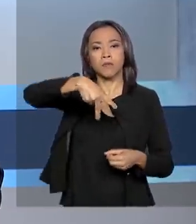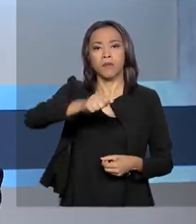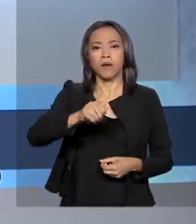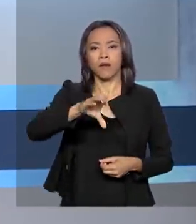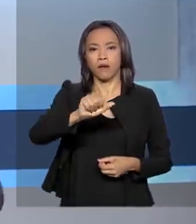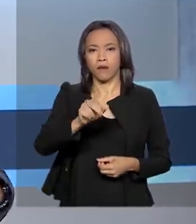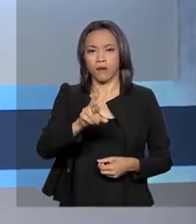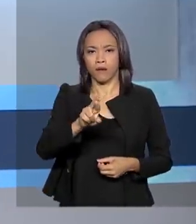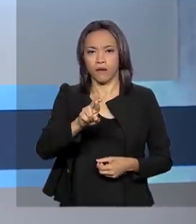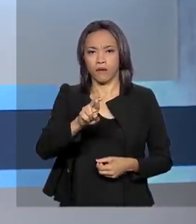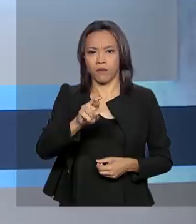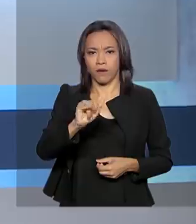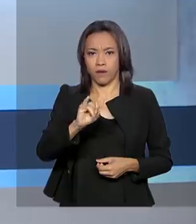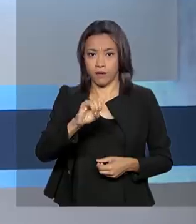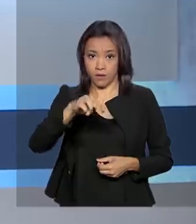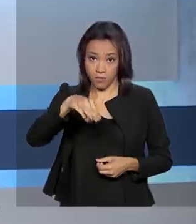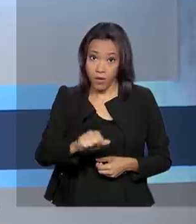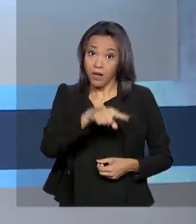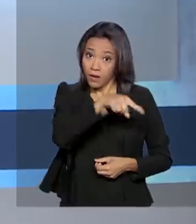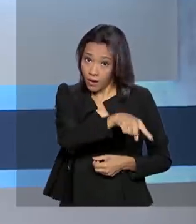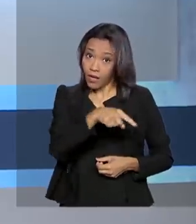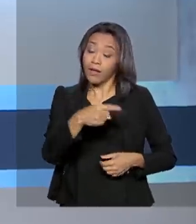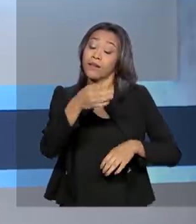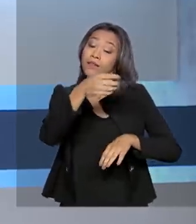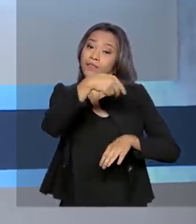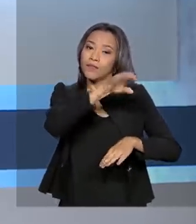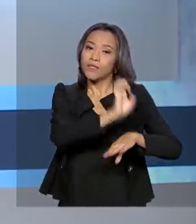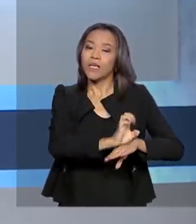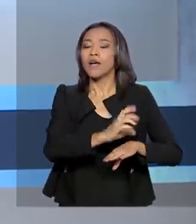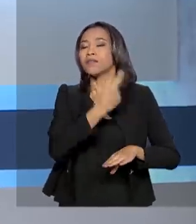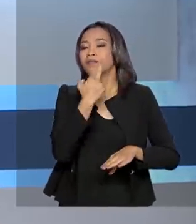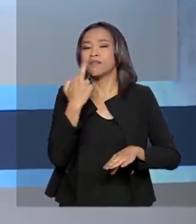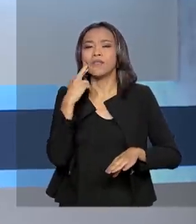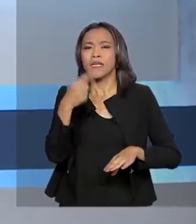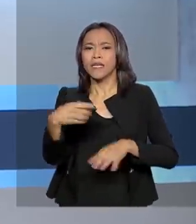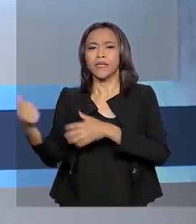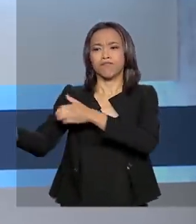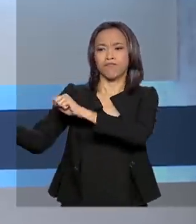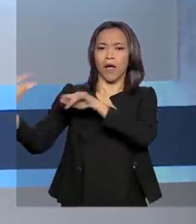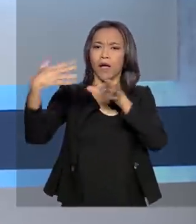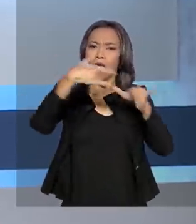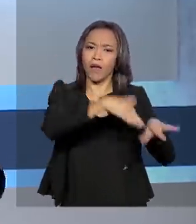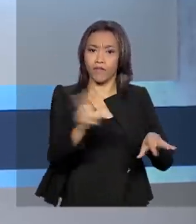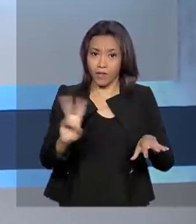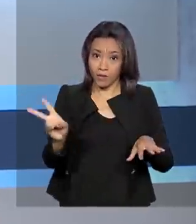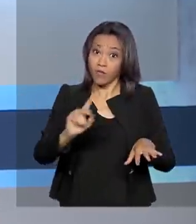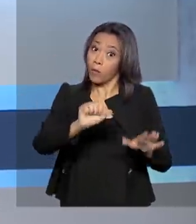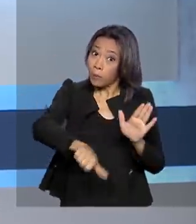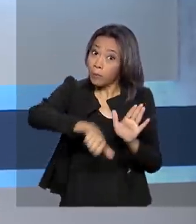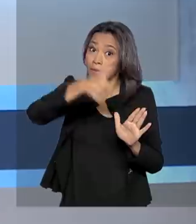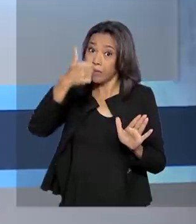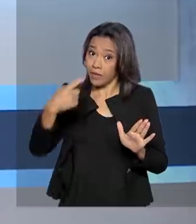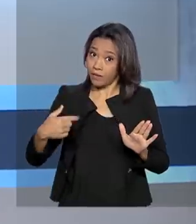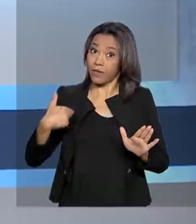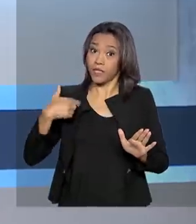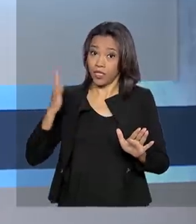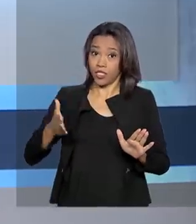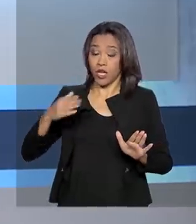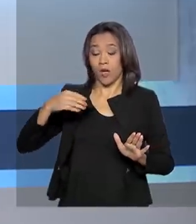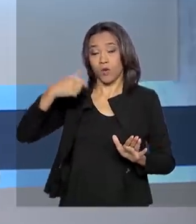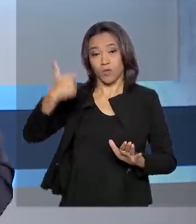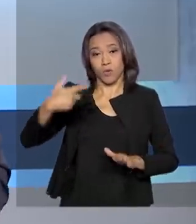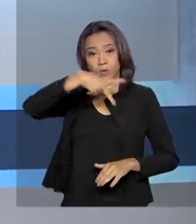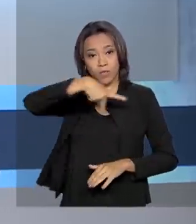Operação Acolhida, que recebe imigrantes venezuelanos. O estado foi o primeiro a ser visitado depois que Mourão assumiu o Conselho da